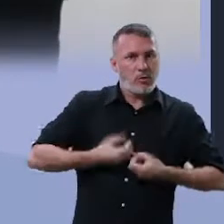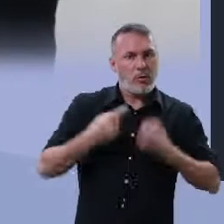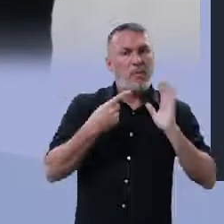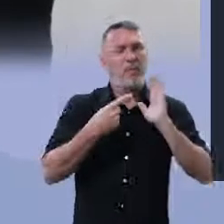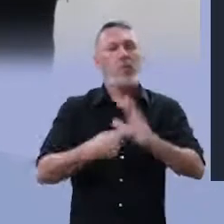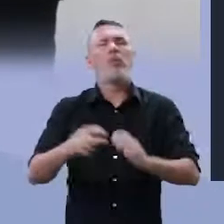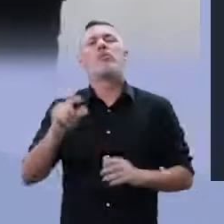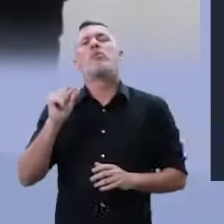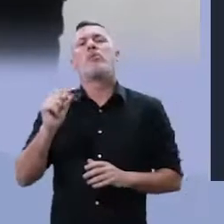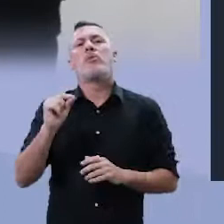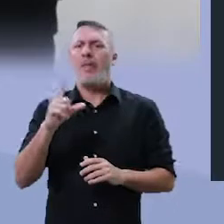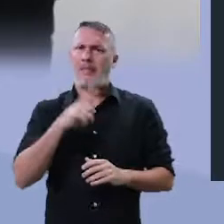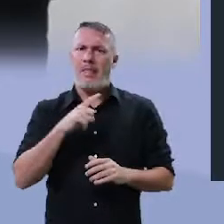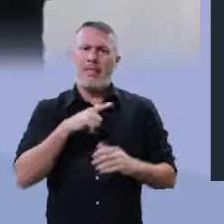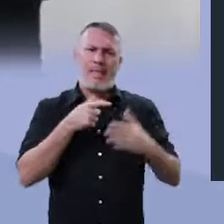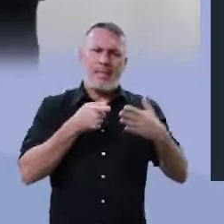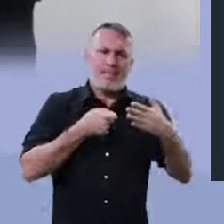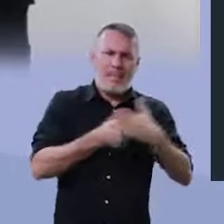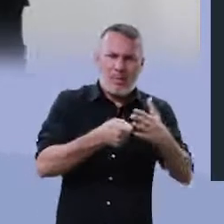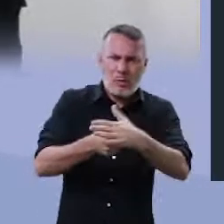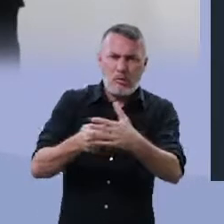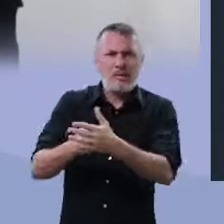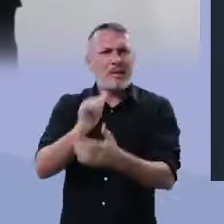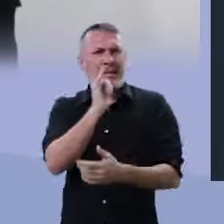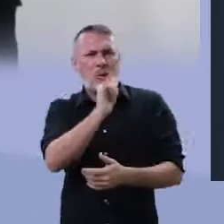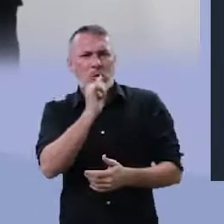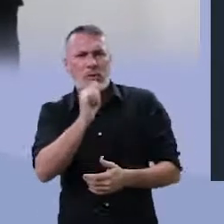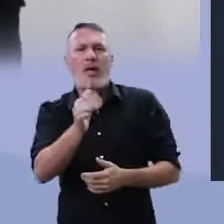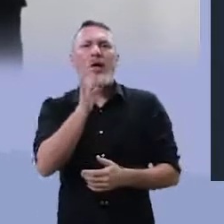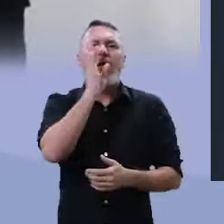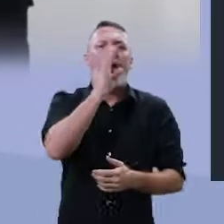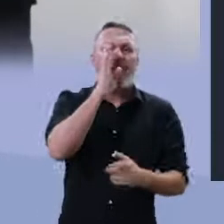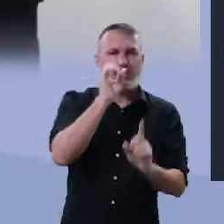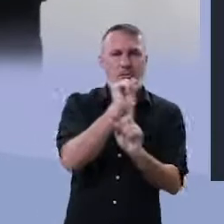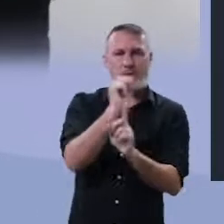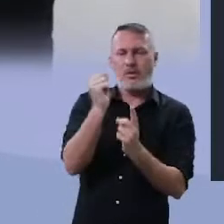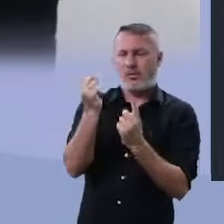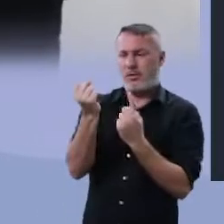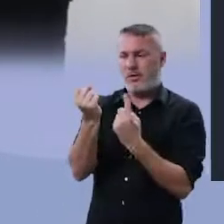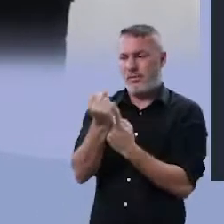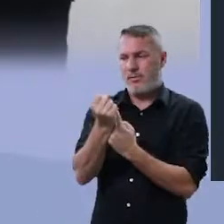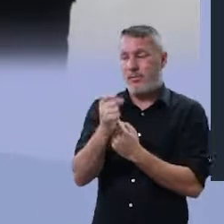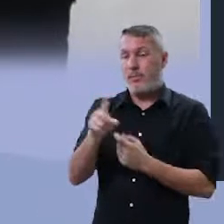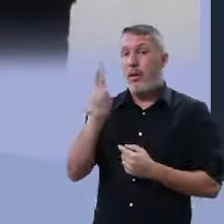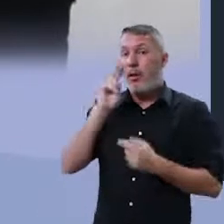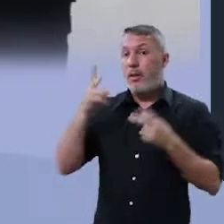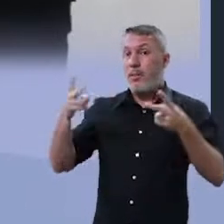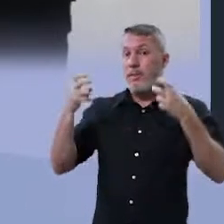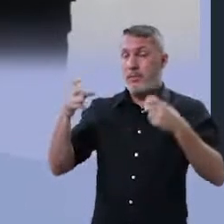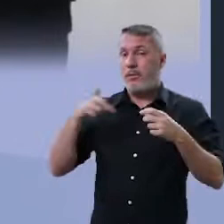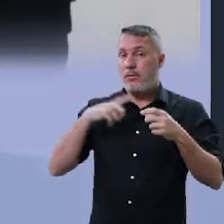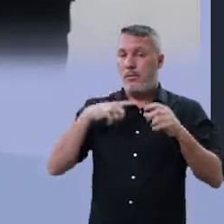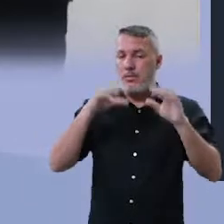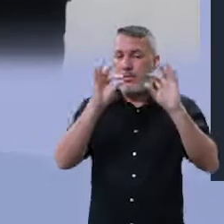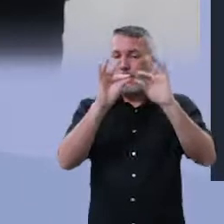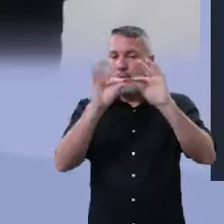por meio dela, denúncia e crítica social. Note que eu coloquei ali entre a primeira estrofe e a